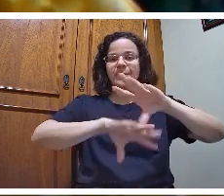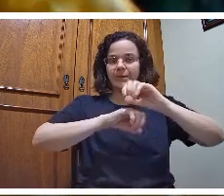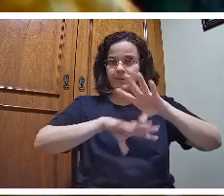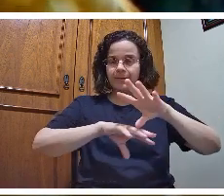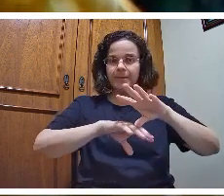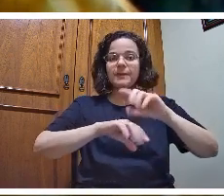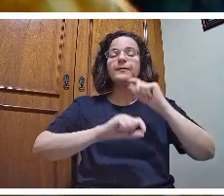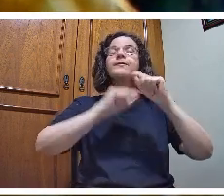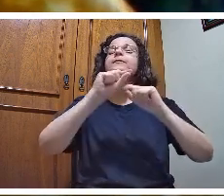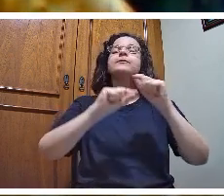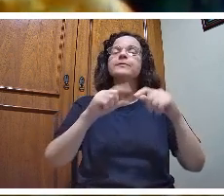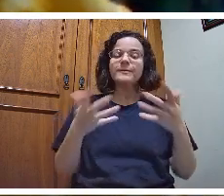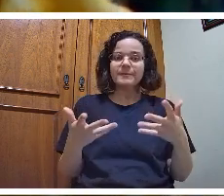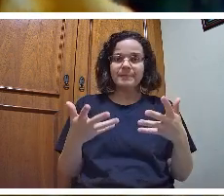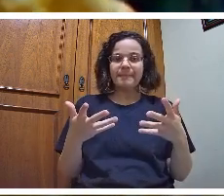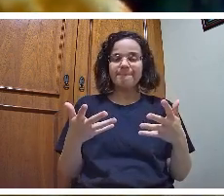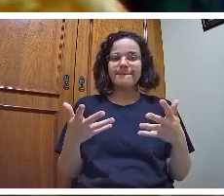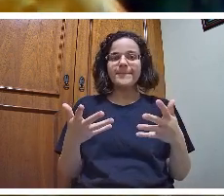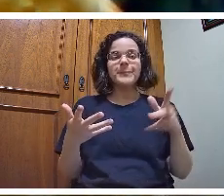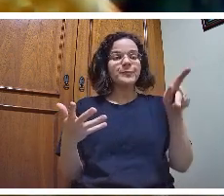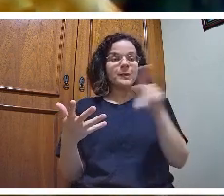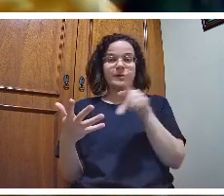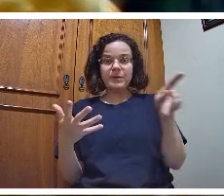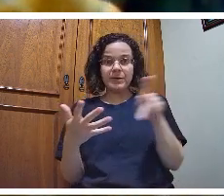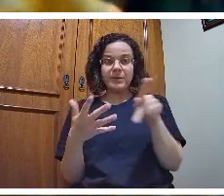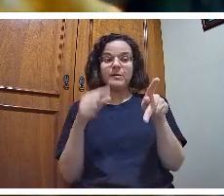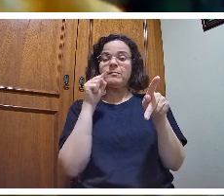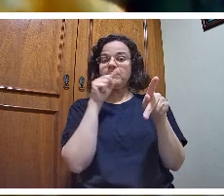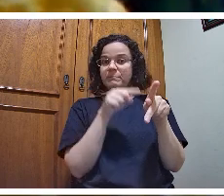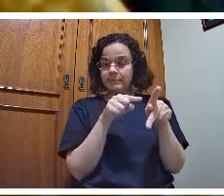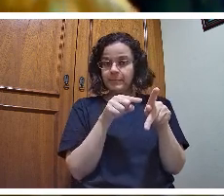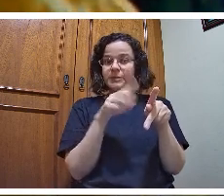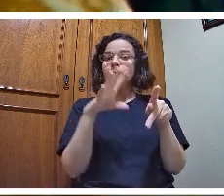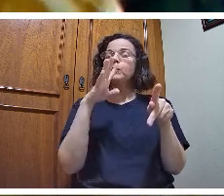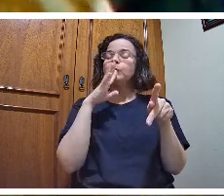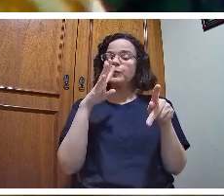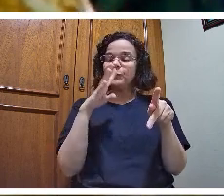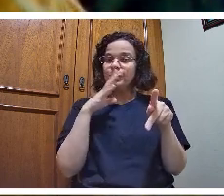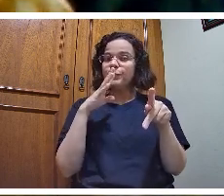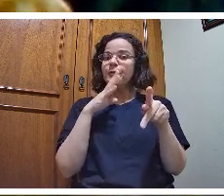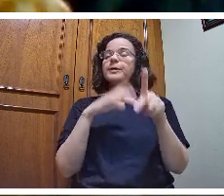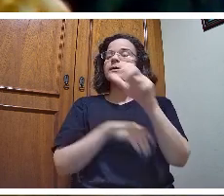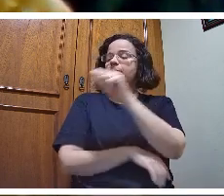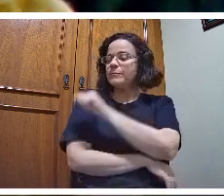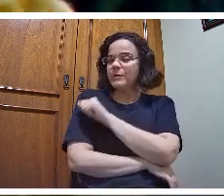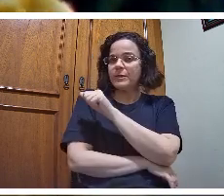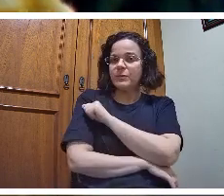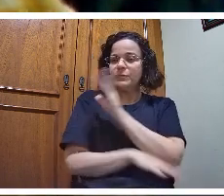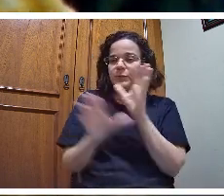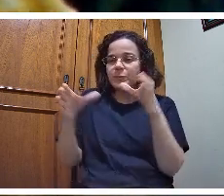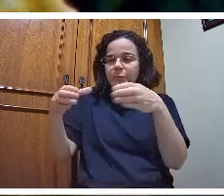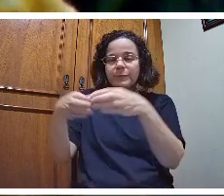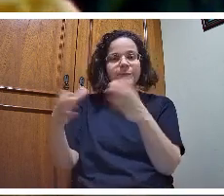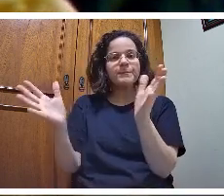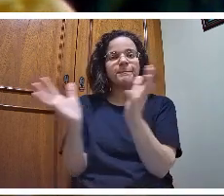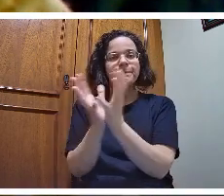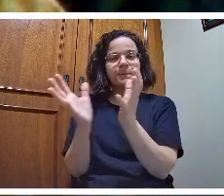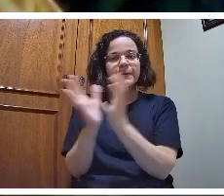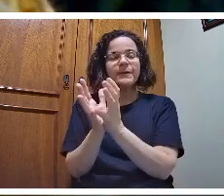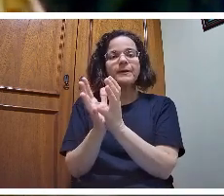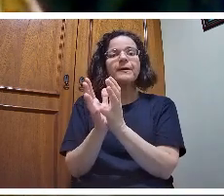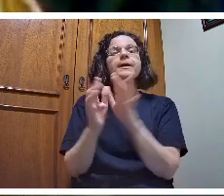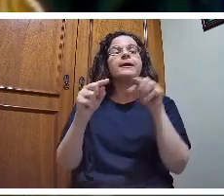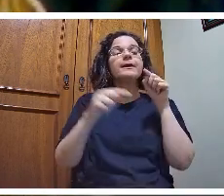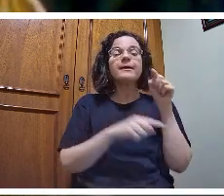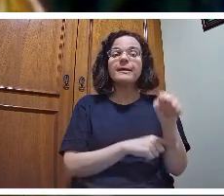que conhece a sua turma, que conhece a sua realidade, buscaria a melhor estratégia para